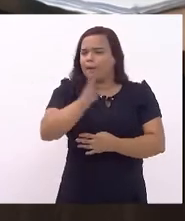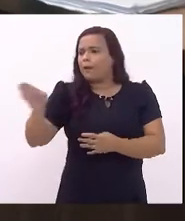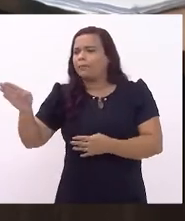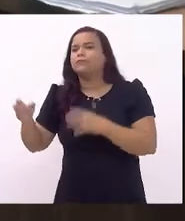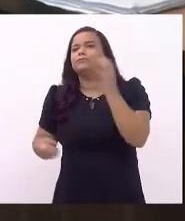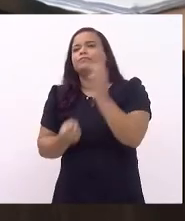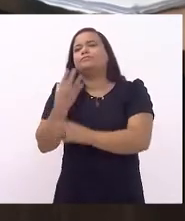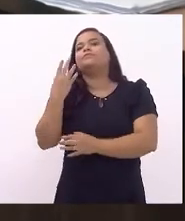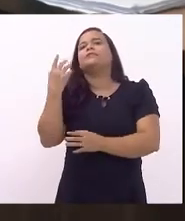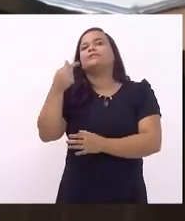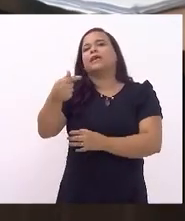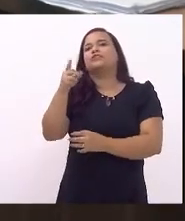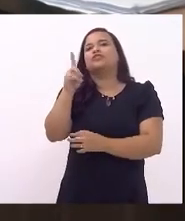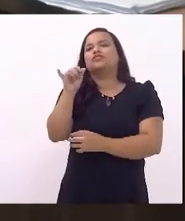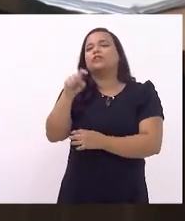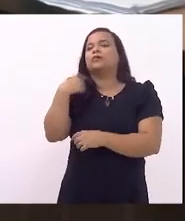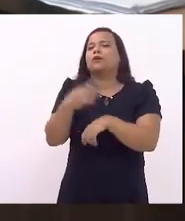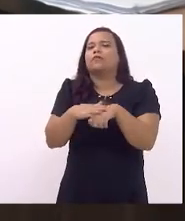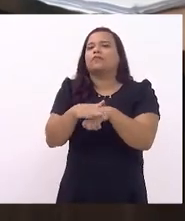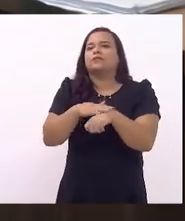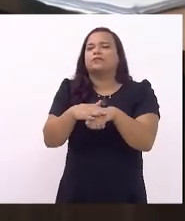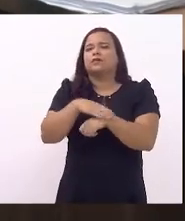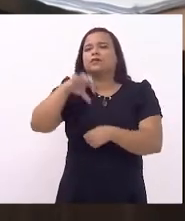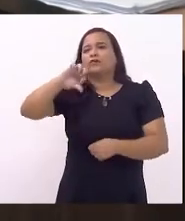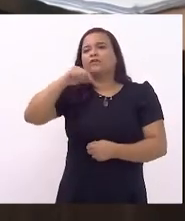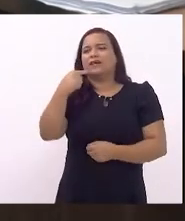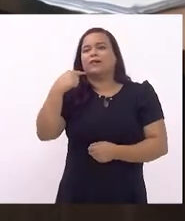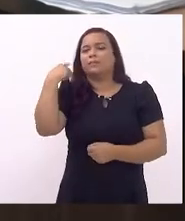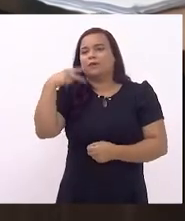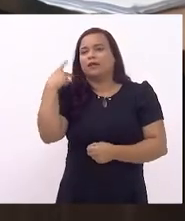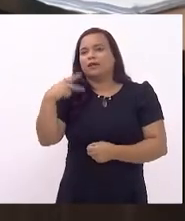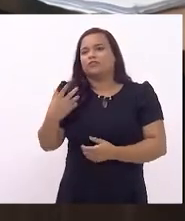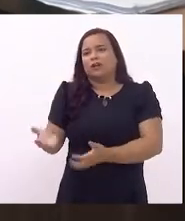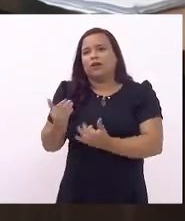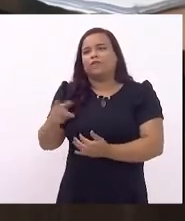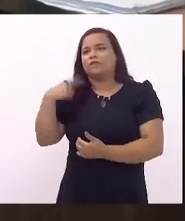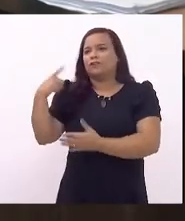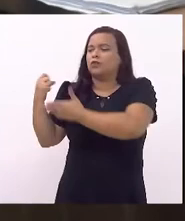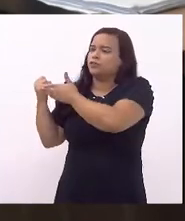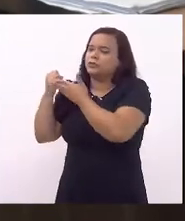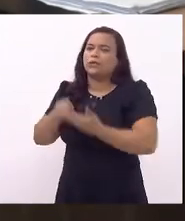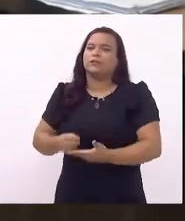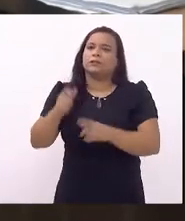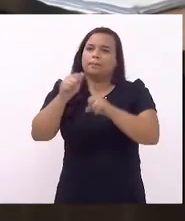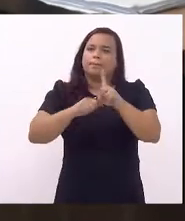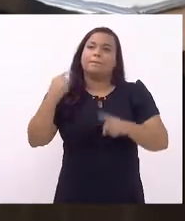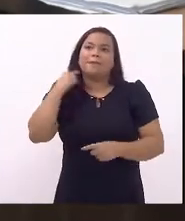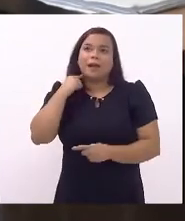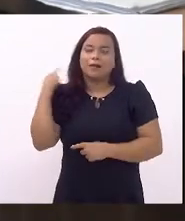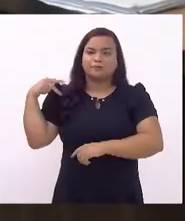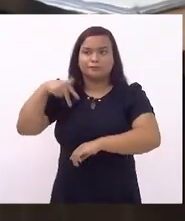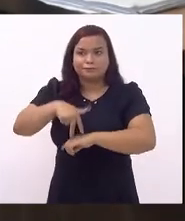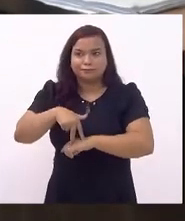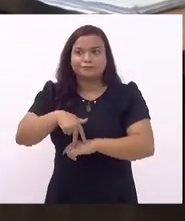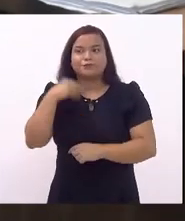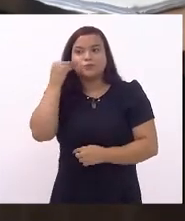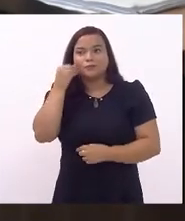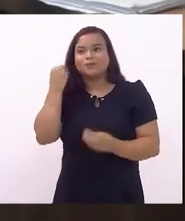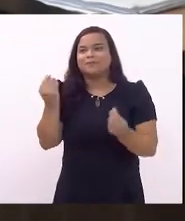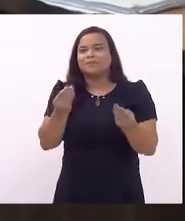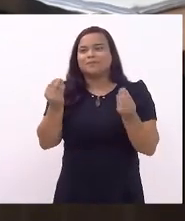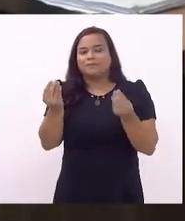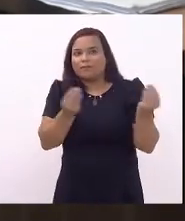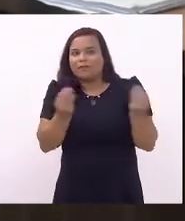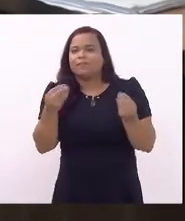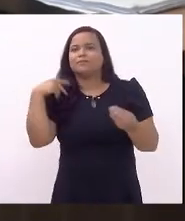conversamos com 97 parlamentares juvenis que traremos em maio aqui para a experimentação do parlamento